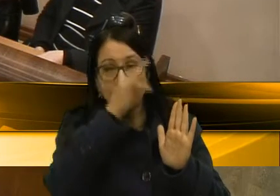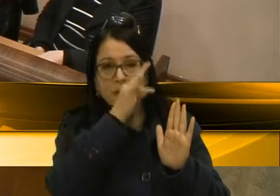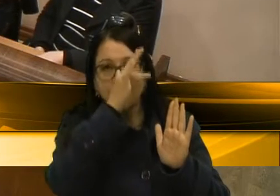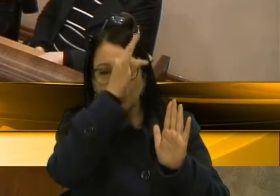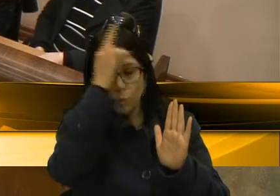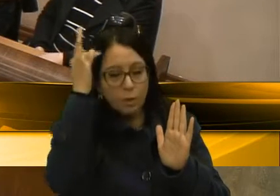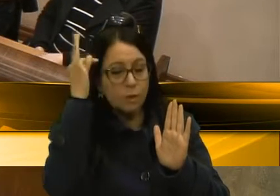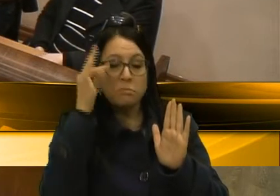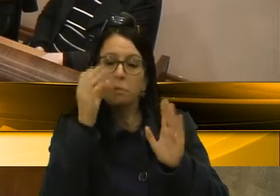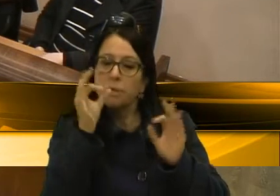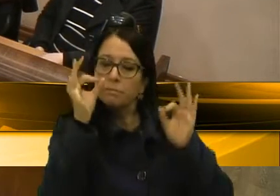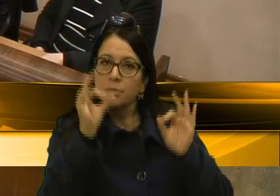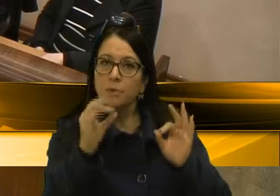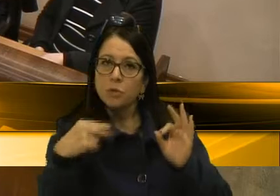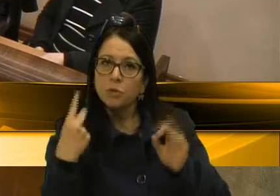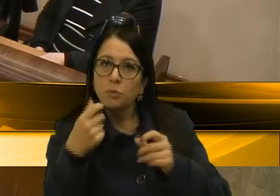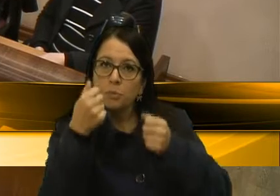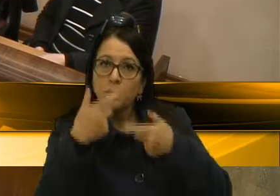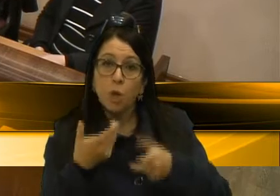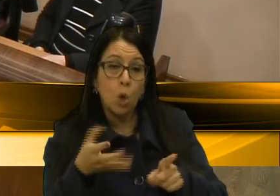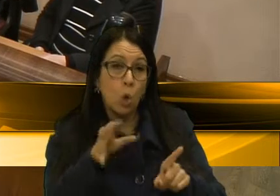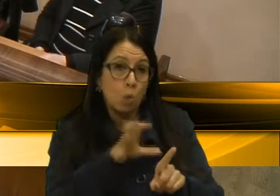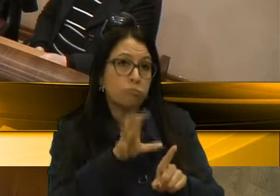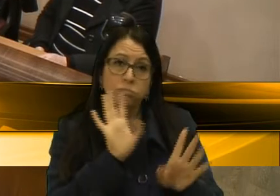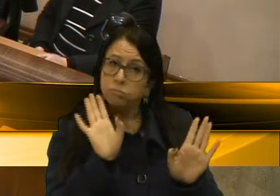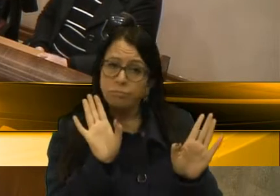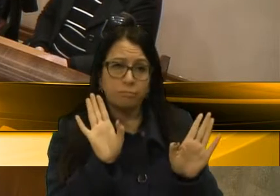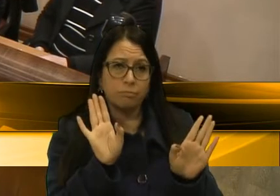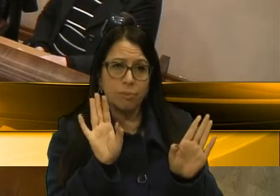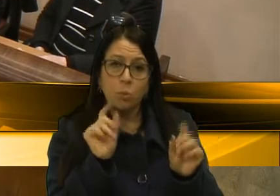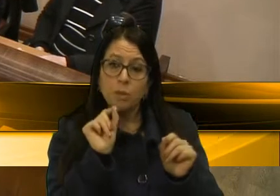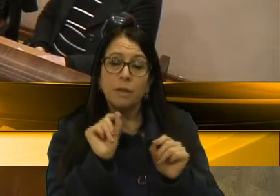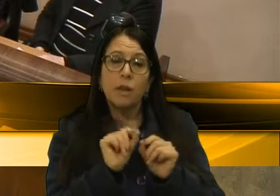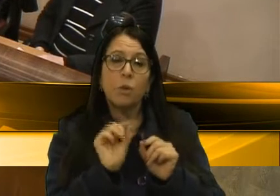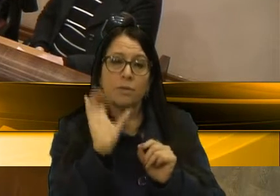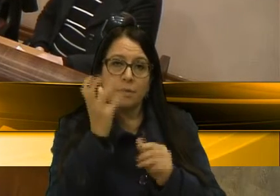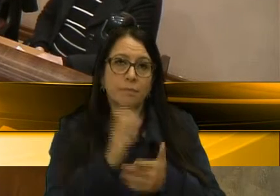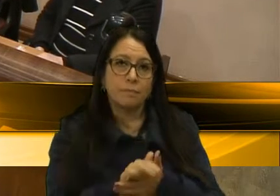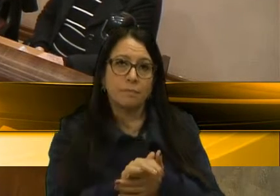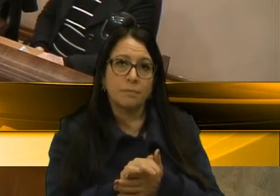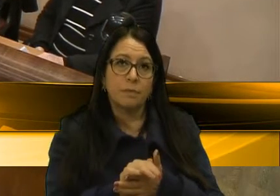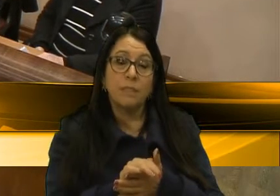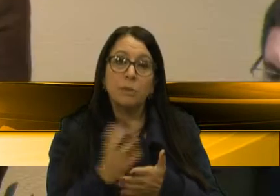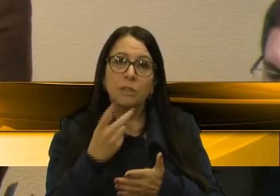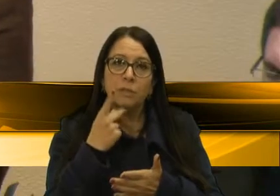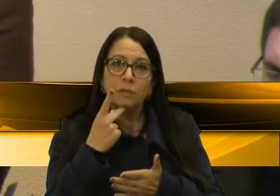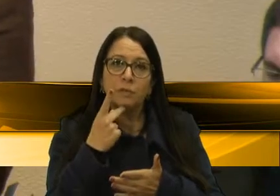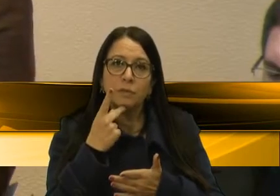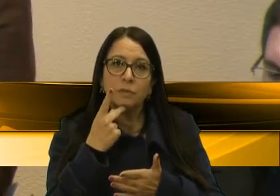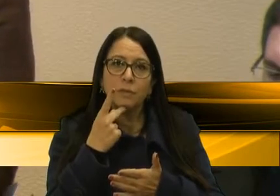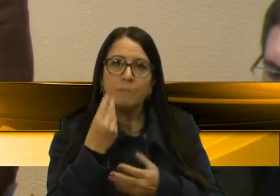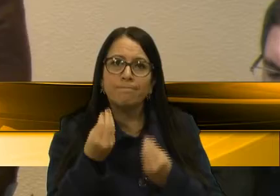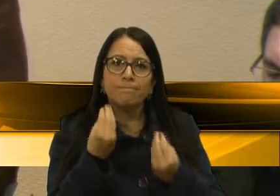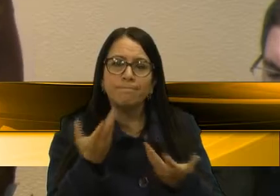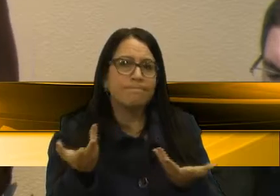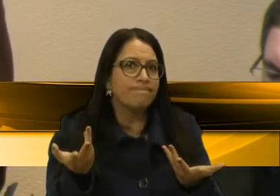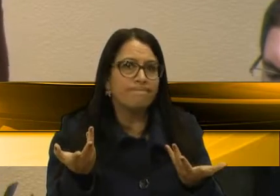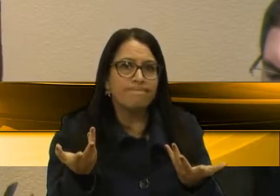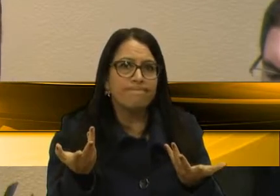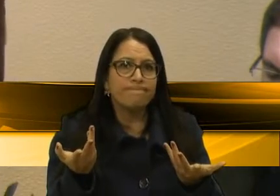e justifica a nossa contrariedade a esta ação. E eu queria comentar como fica